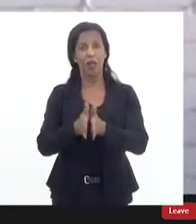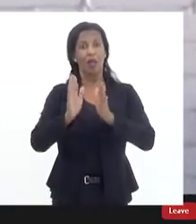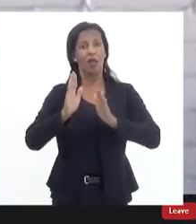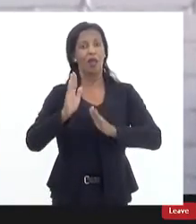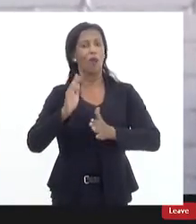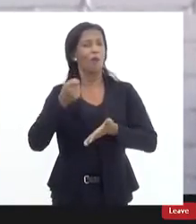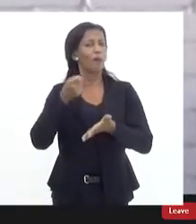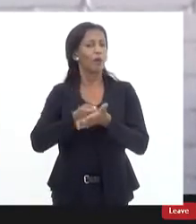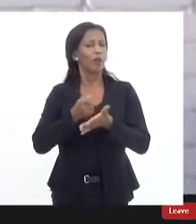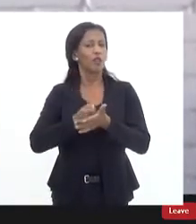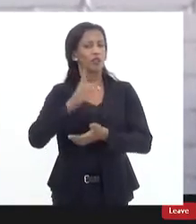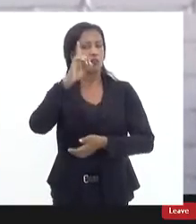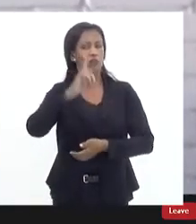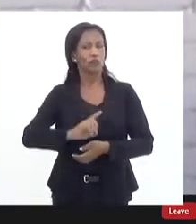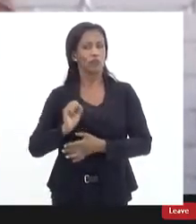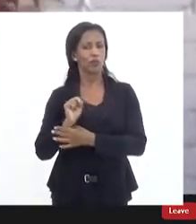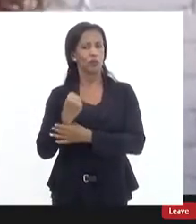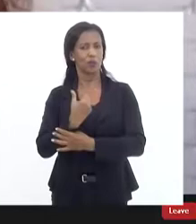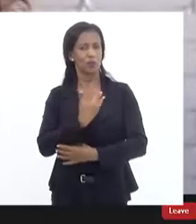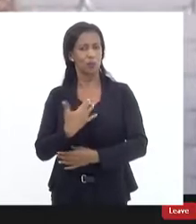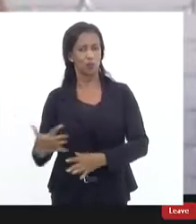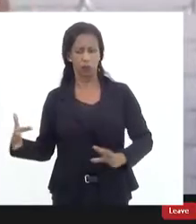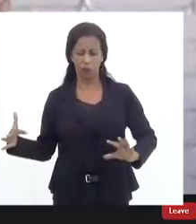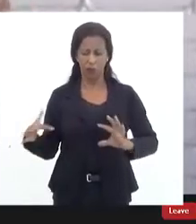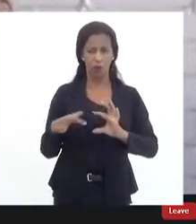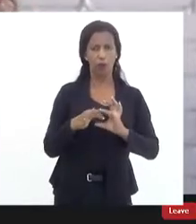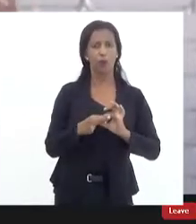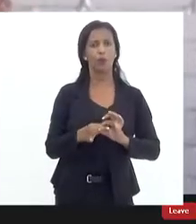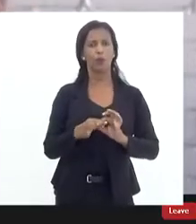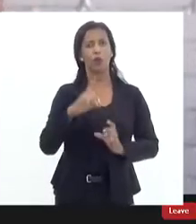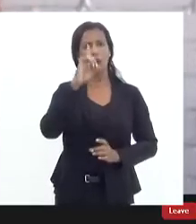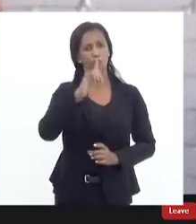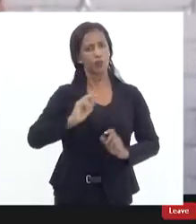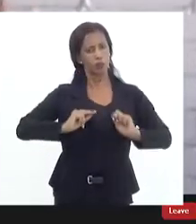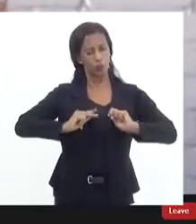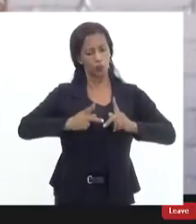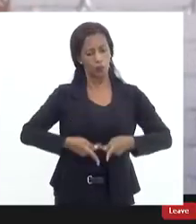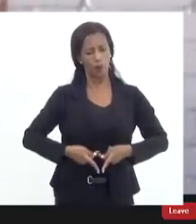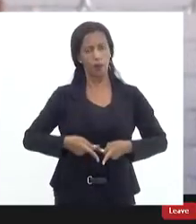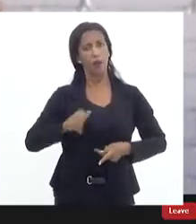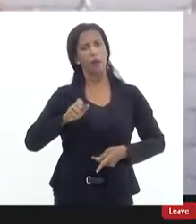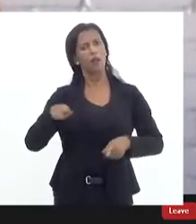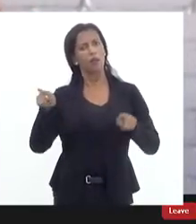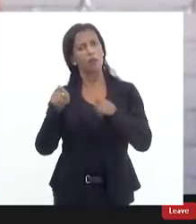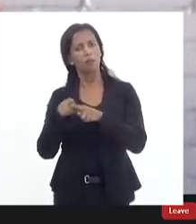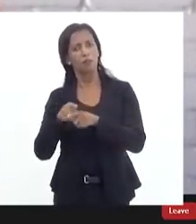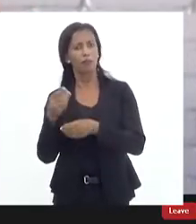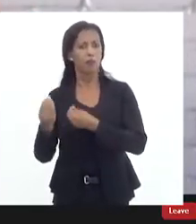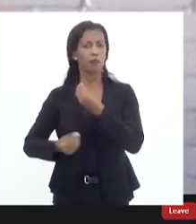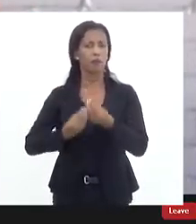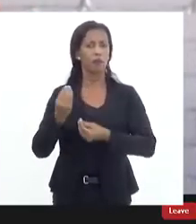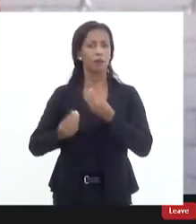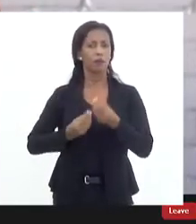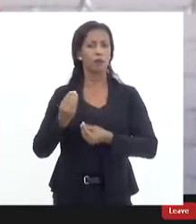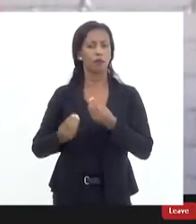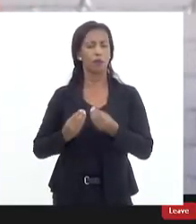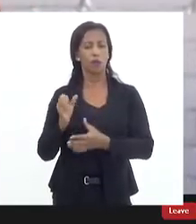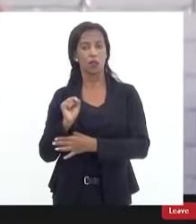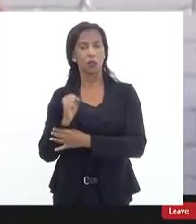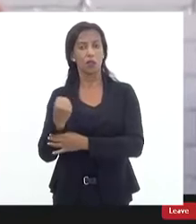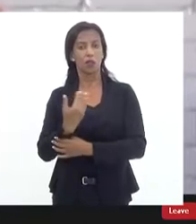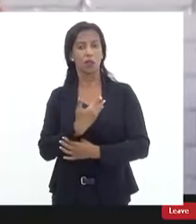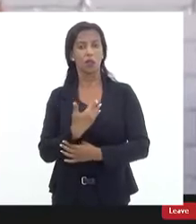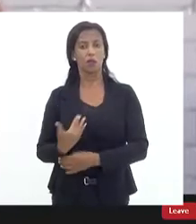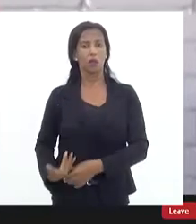à segurança pública ele está diretamente atrelado ao direito humano bem como a segurança pública é